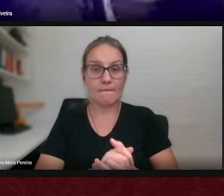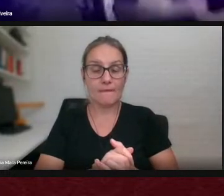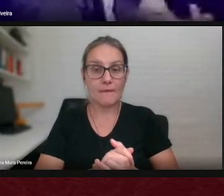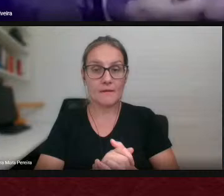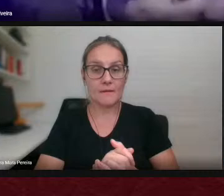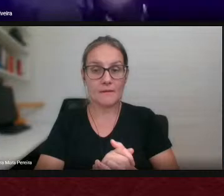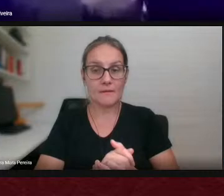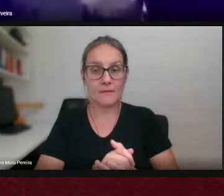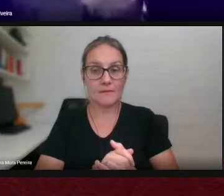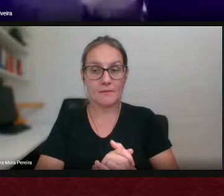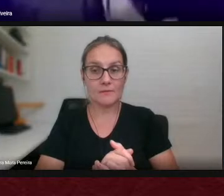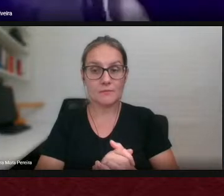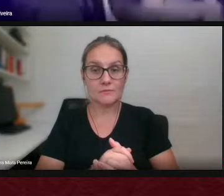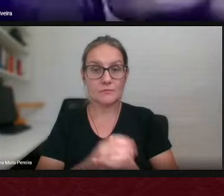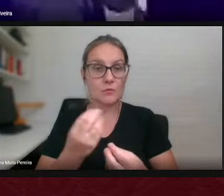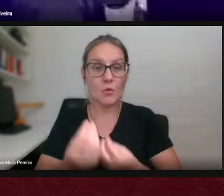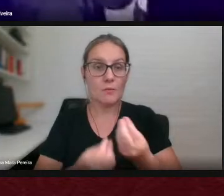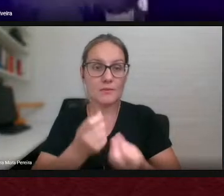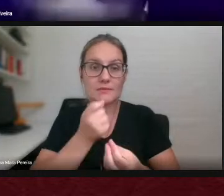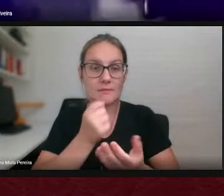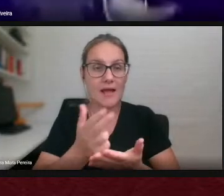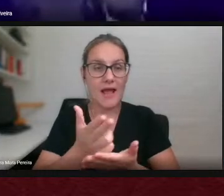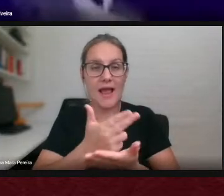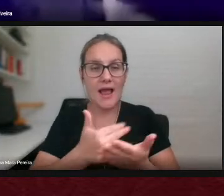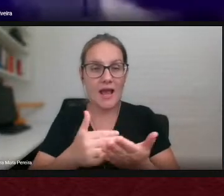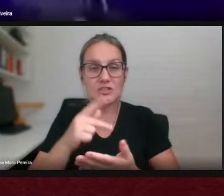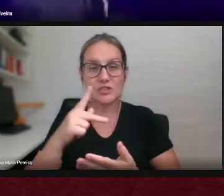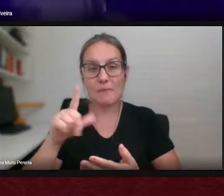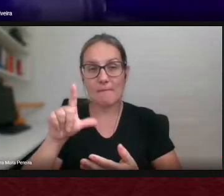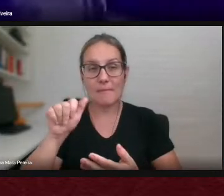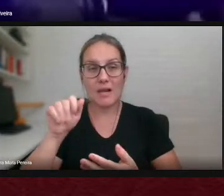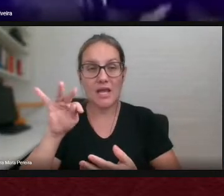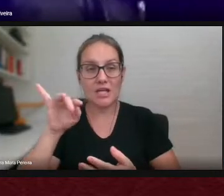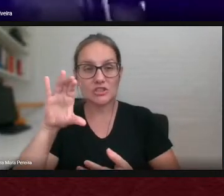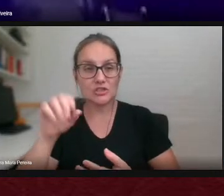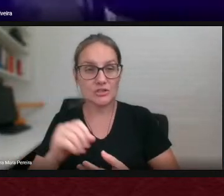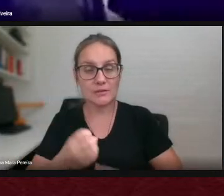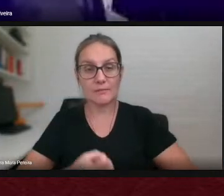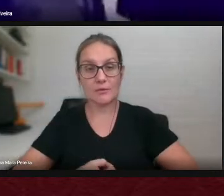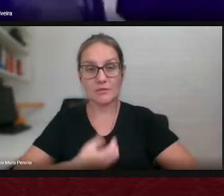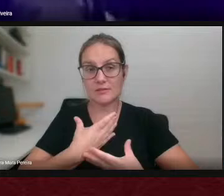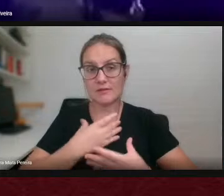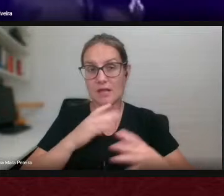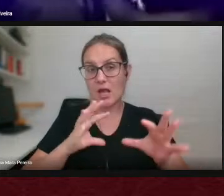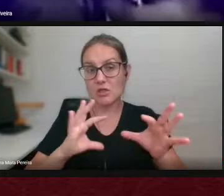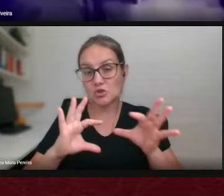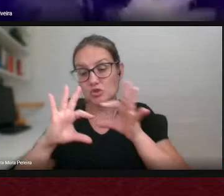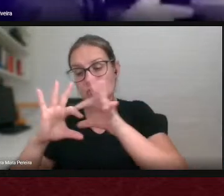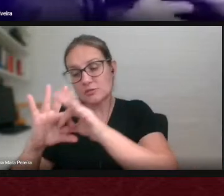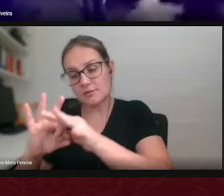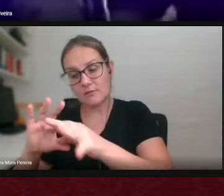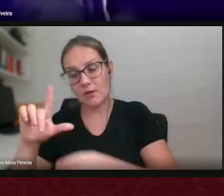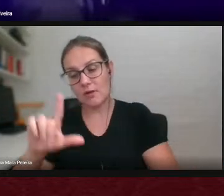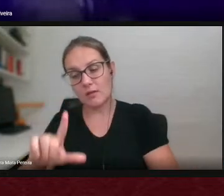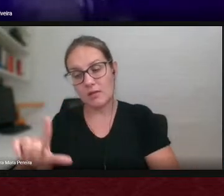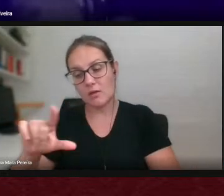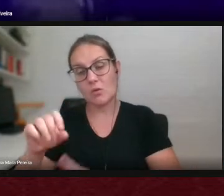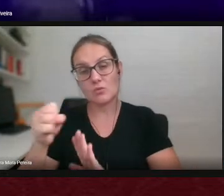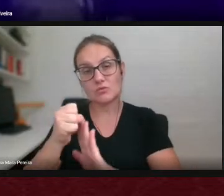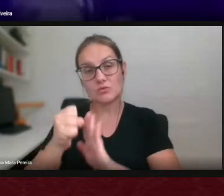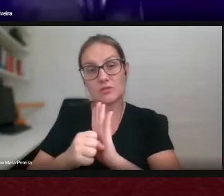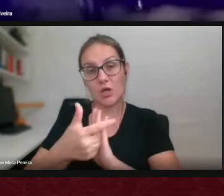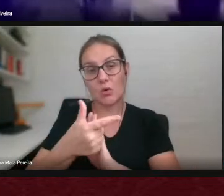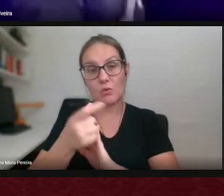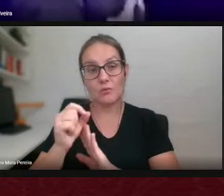poesia e as artes plásticas procuraram integrar-se com a literatura no começo do século XX mas